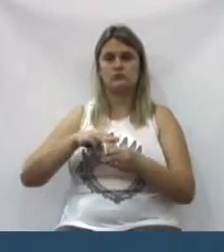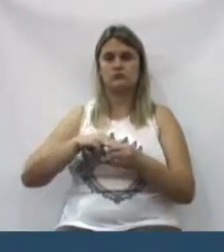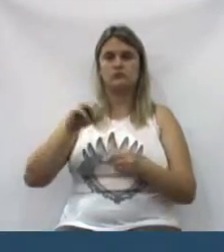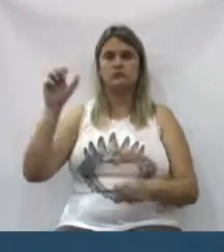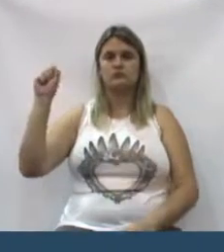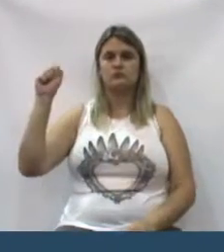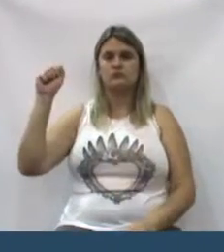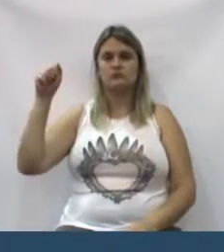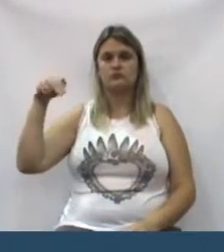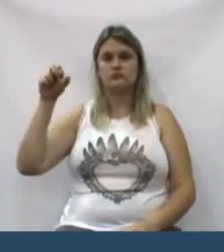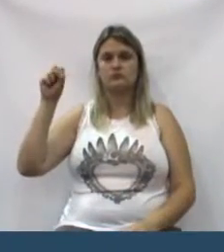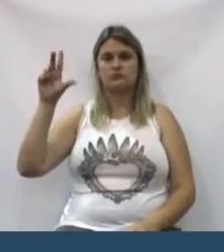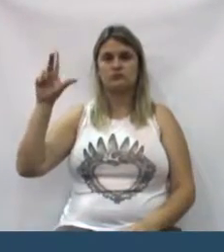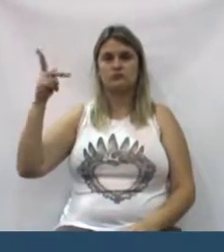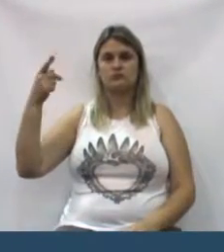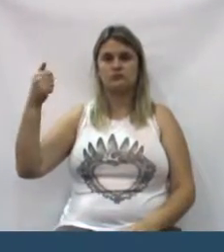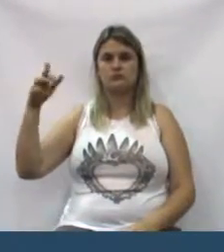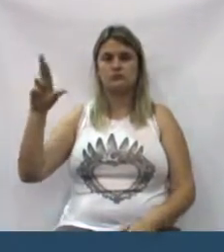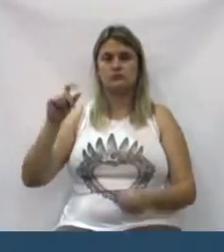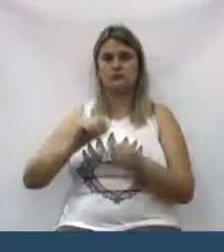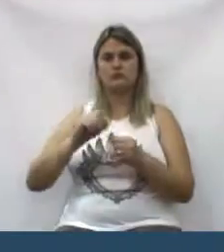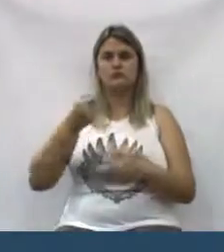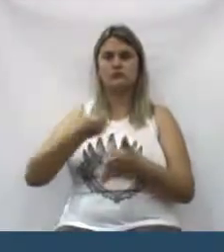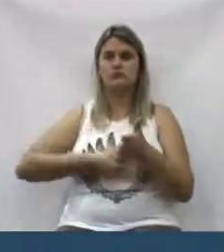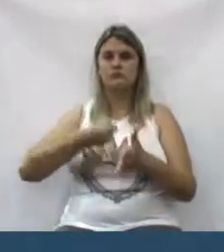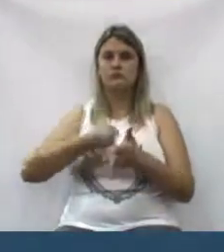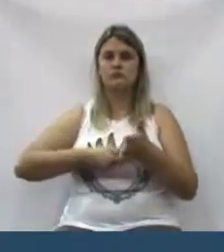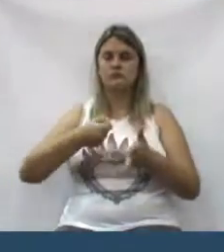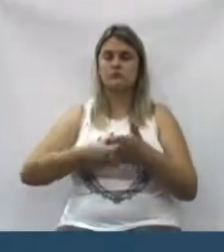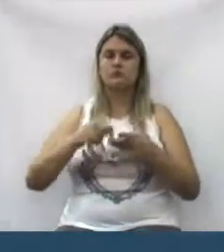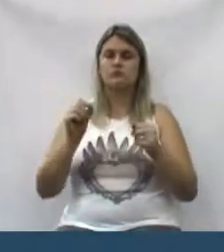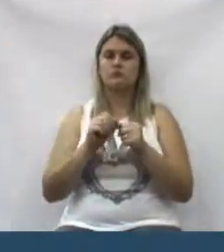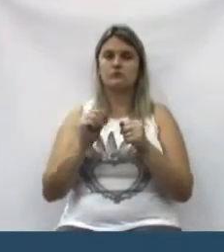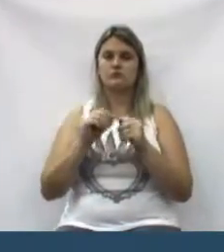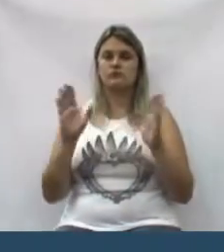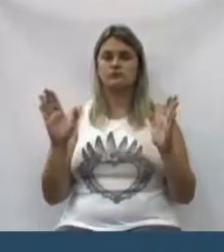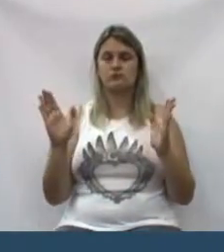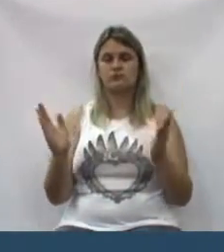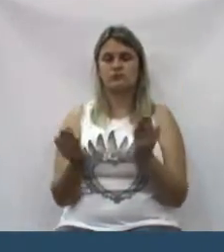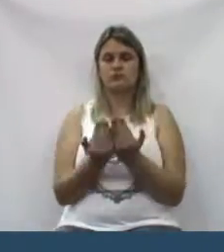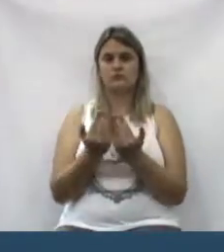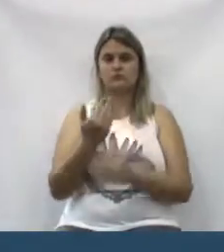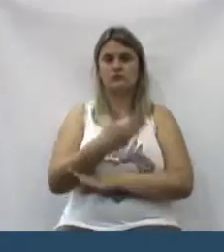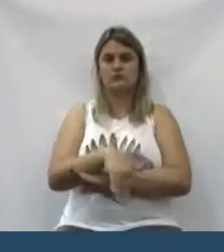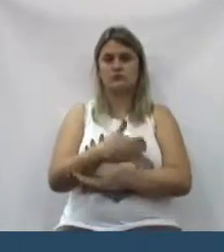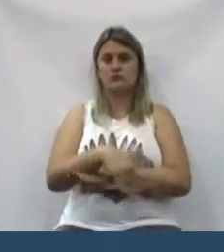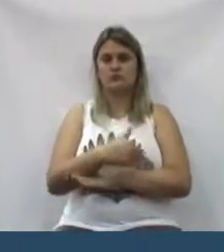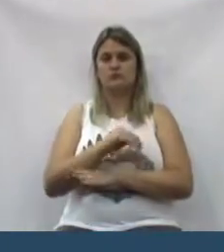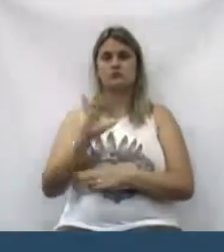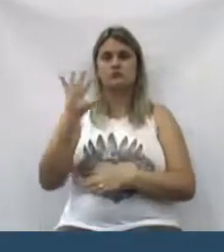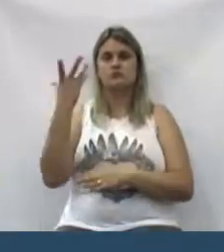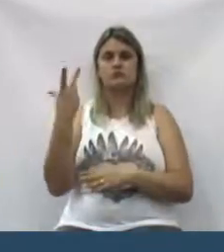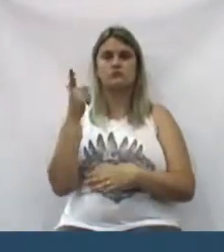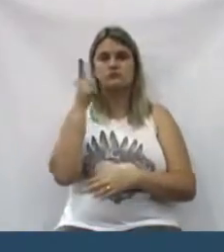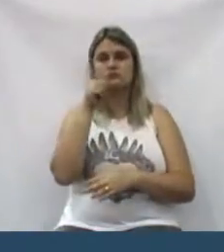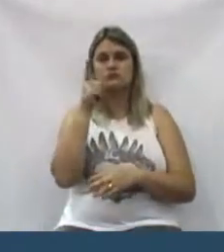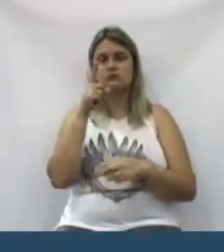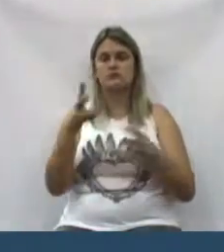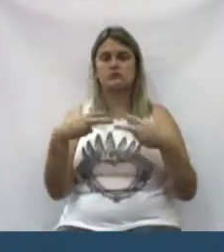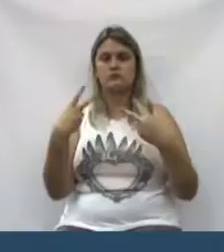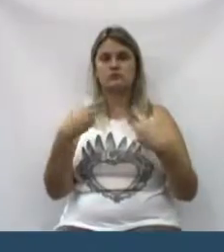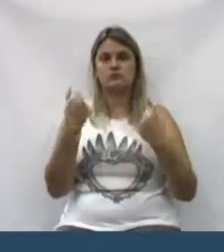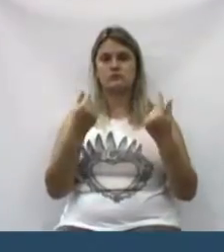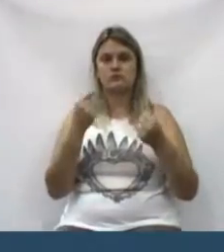e não sou par, vieram para a UTA e nós fechamos a BR e aí que começou